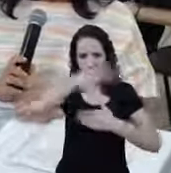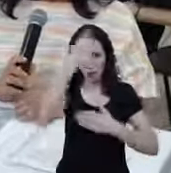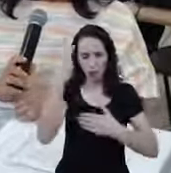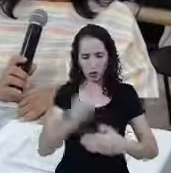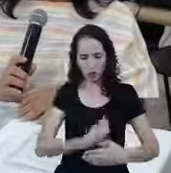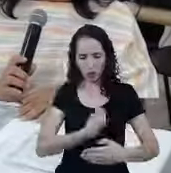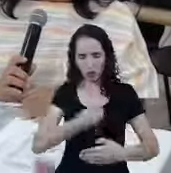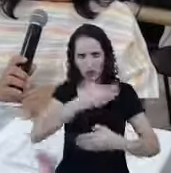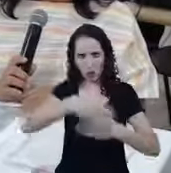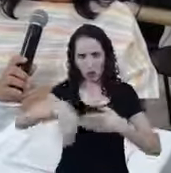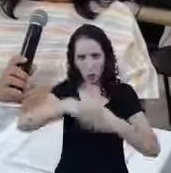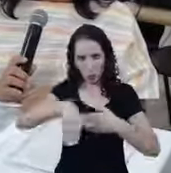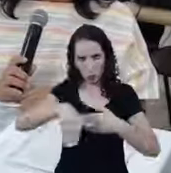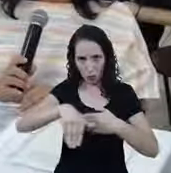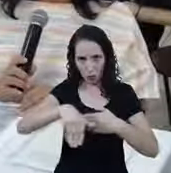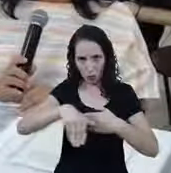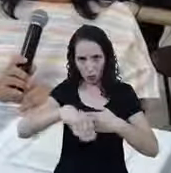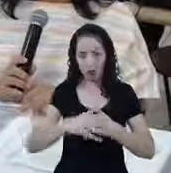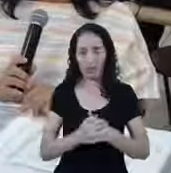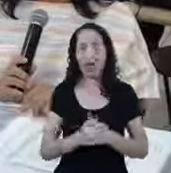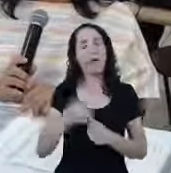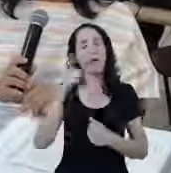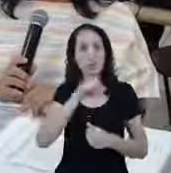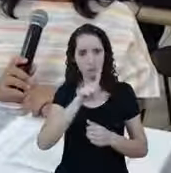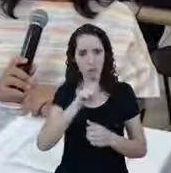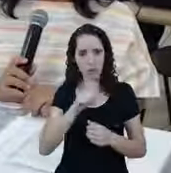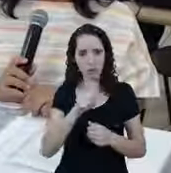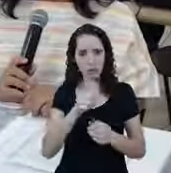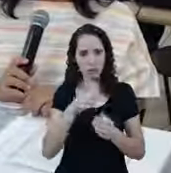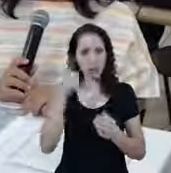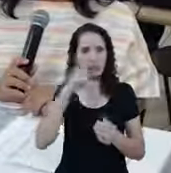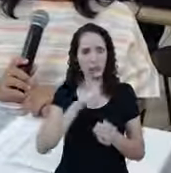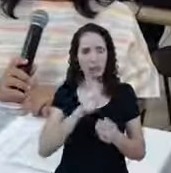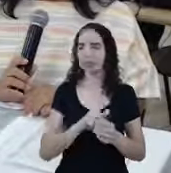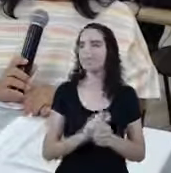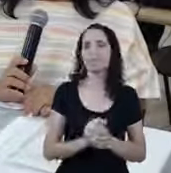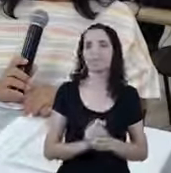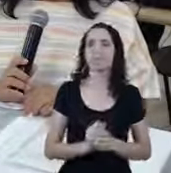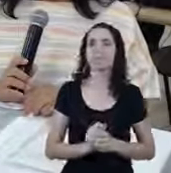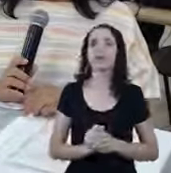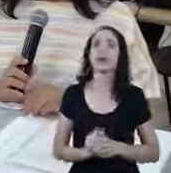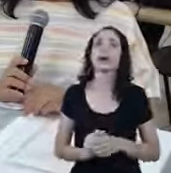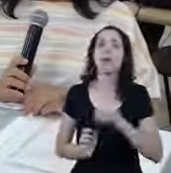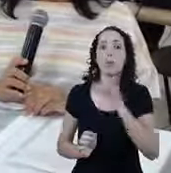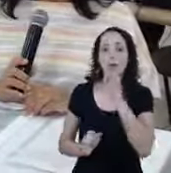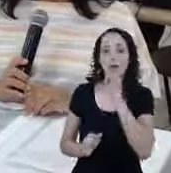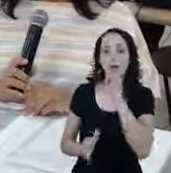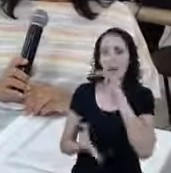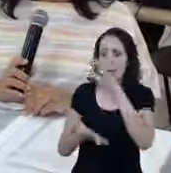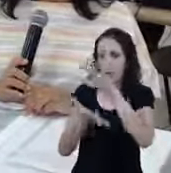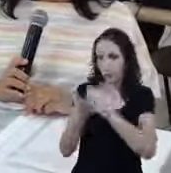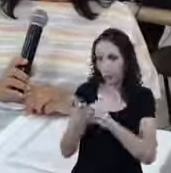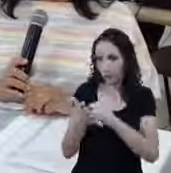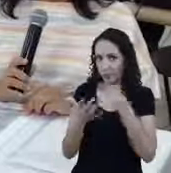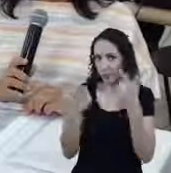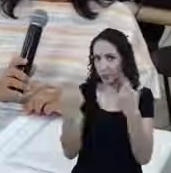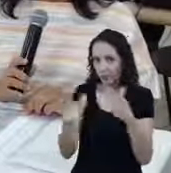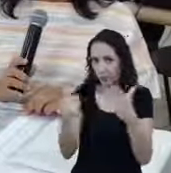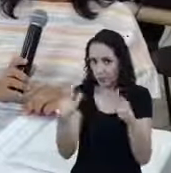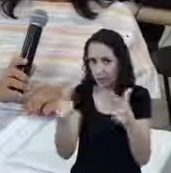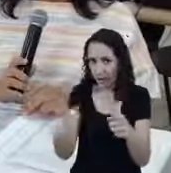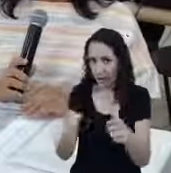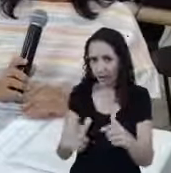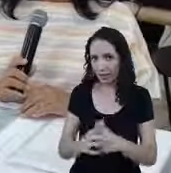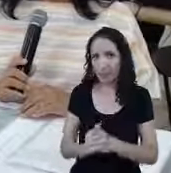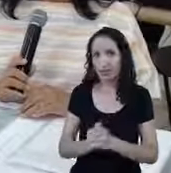o trabalhador informal Então, é o seguinte Se você não tem o cadastro único Não recebe Bolsa Família Você tem que fazer